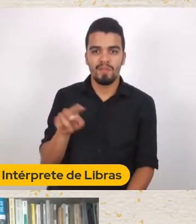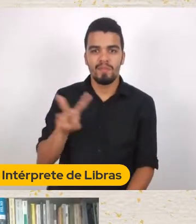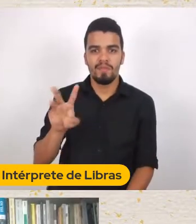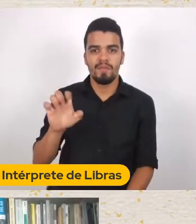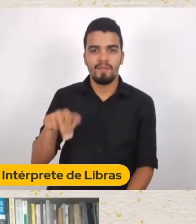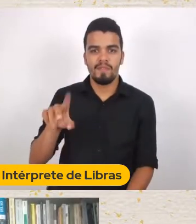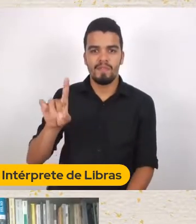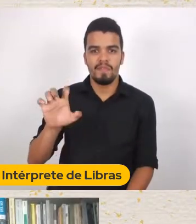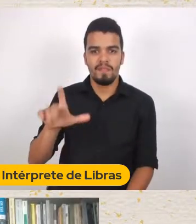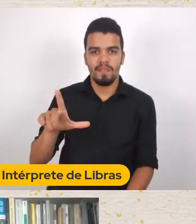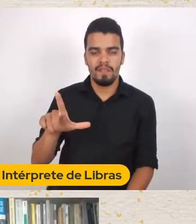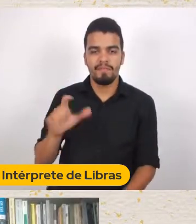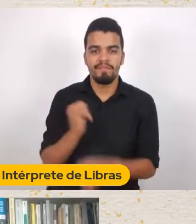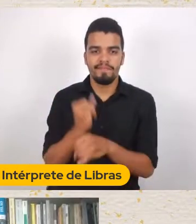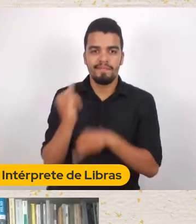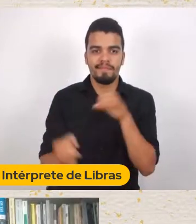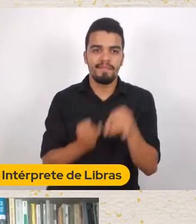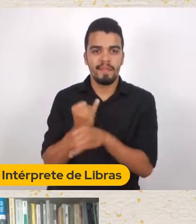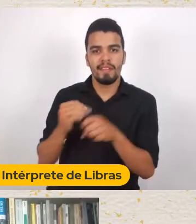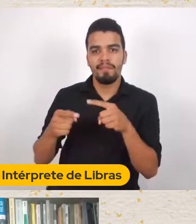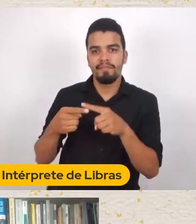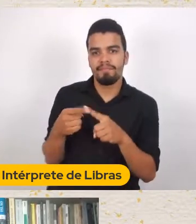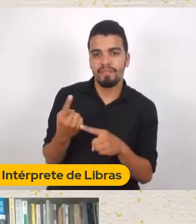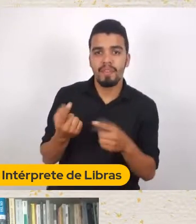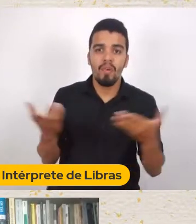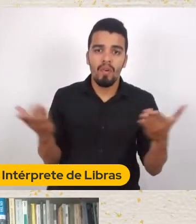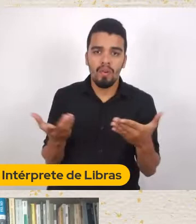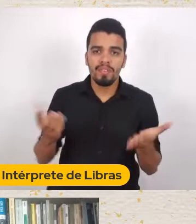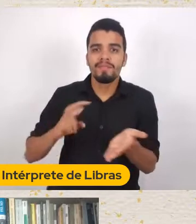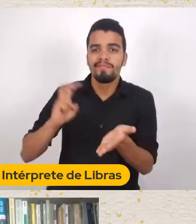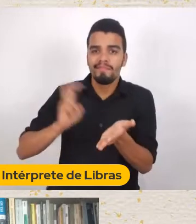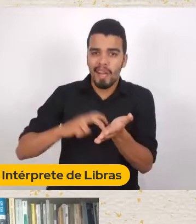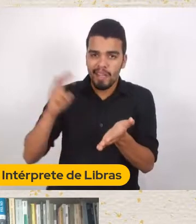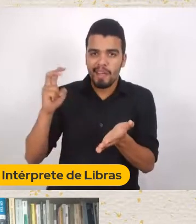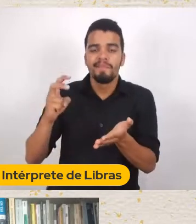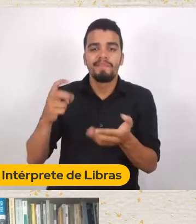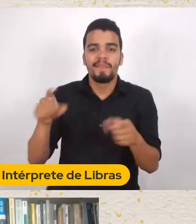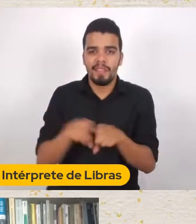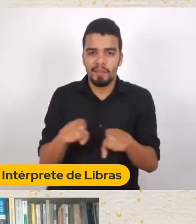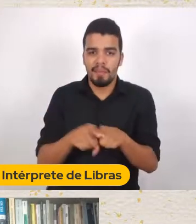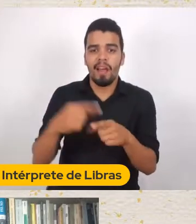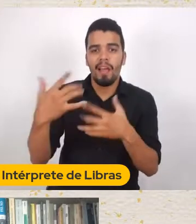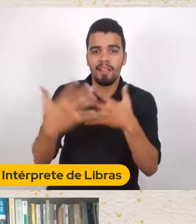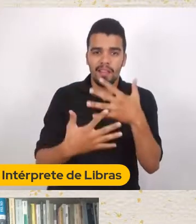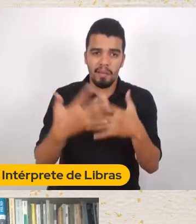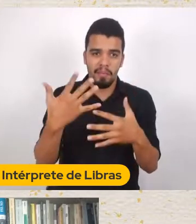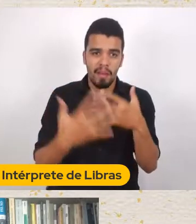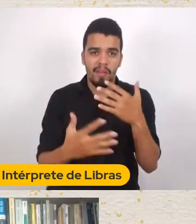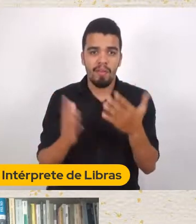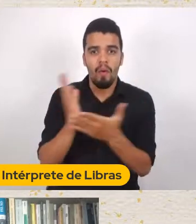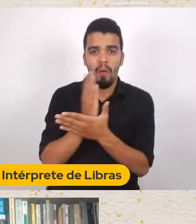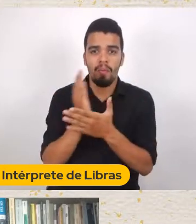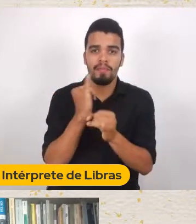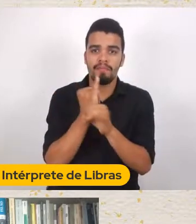mesmo problema Viu, gente? O apagão atrapalhou e a gente está nesse sentido Bom,